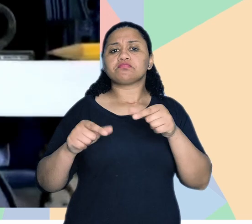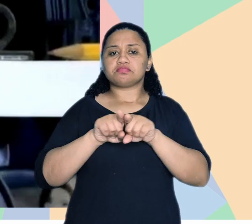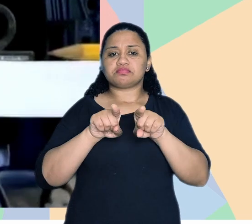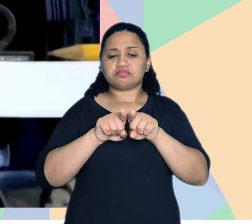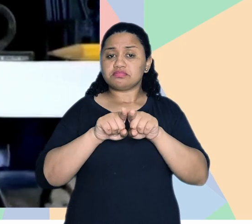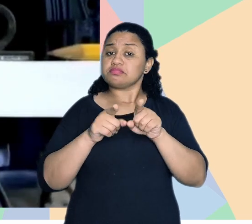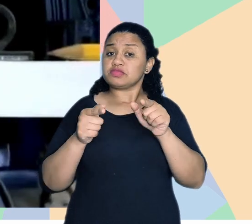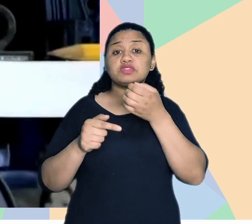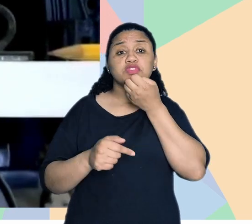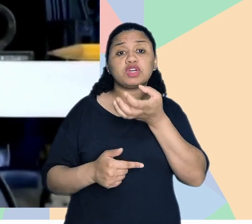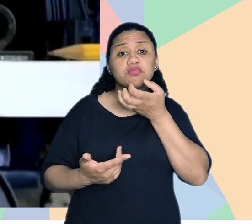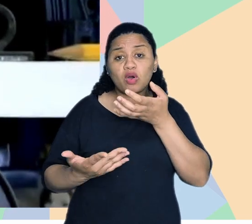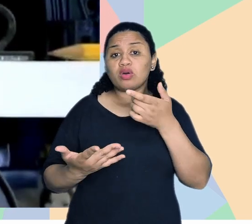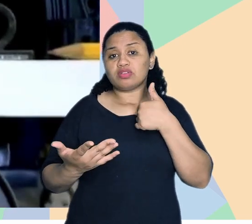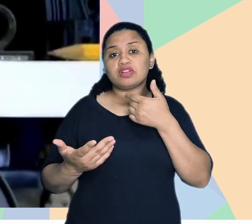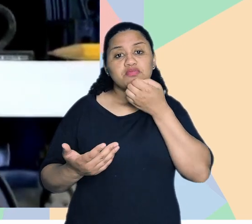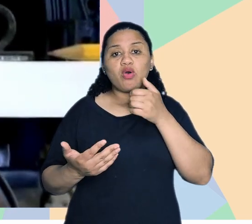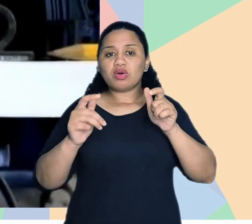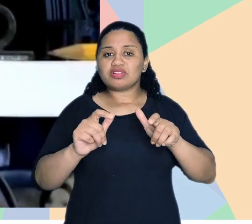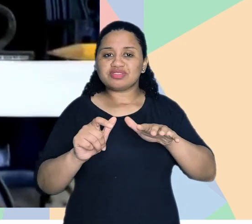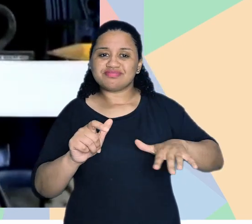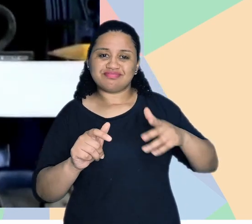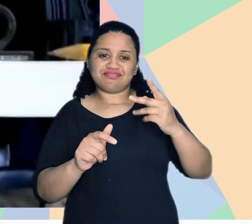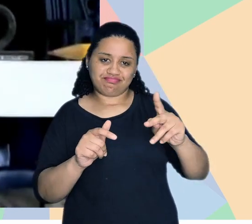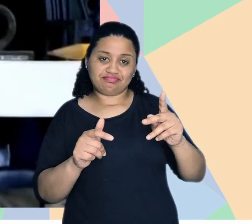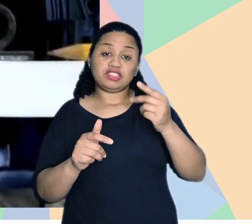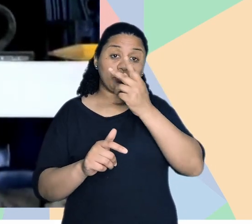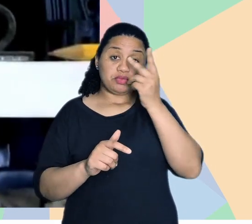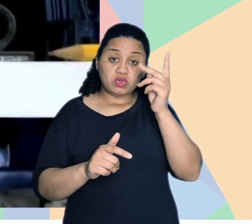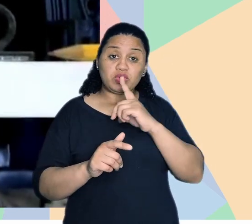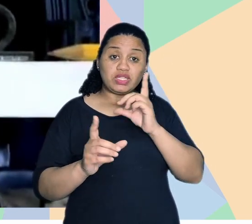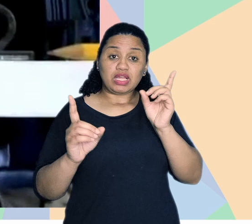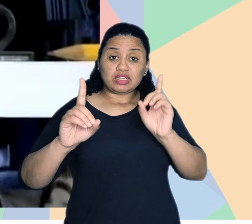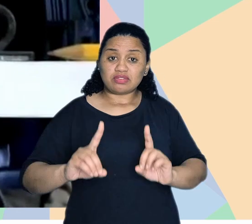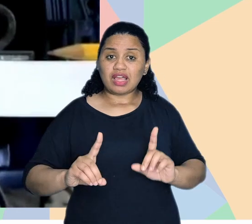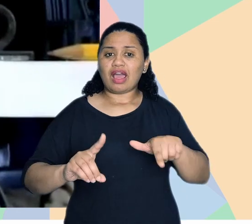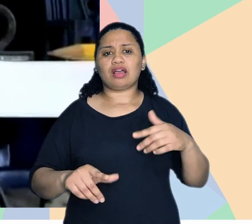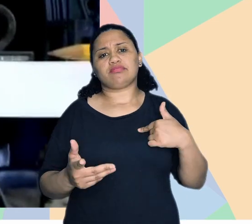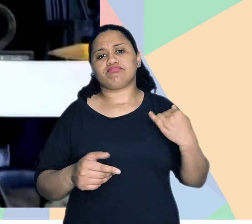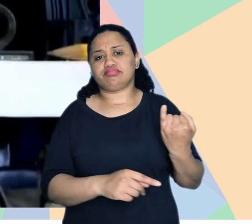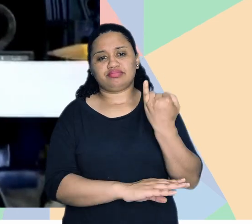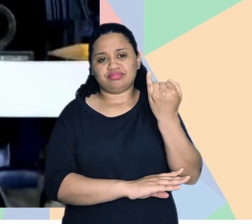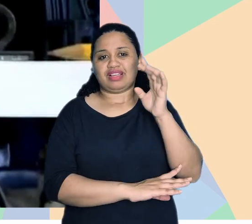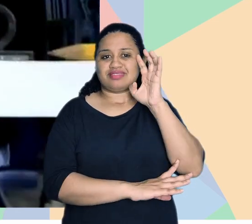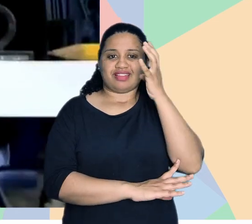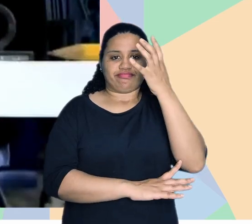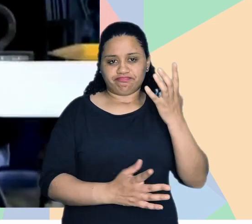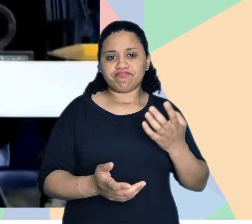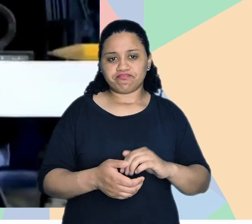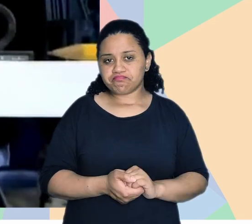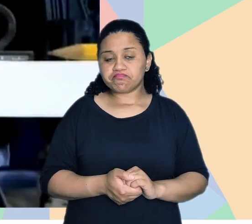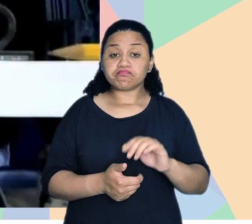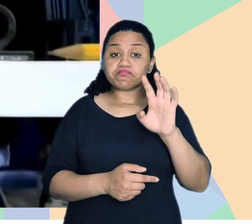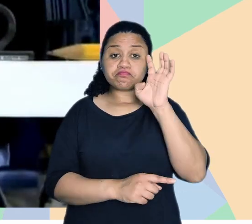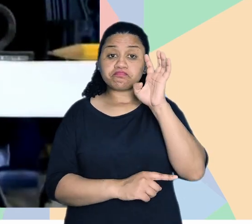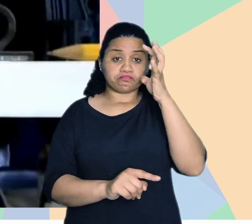confortável, né? Que seja muito bom, vai ser muito bom esse espaço para ela. E para uma pessoa com deficiência é essencial essa tomada de